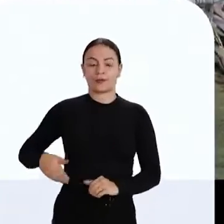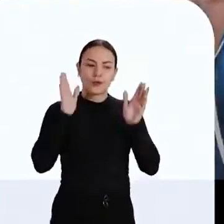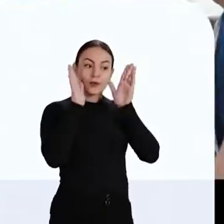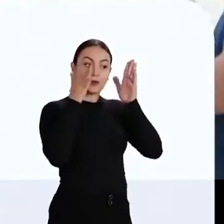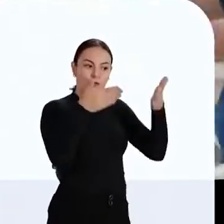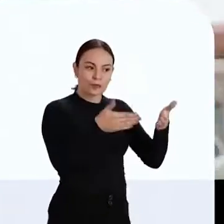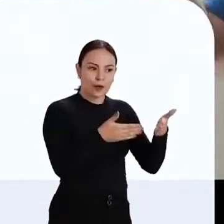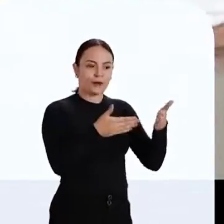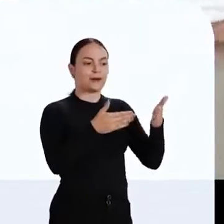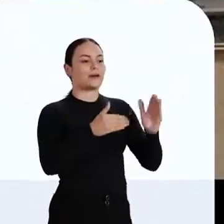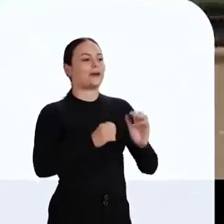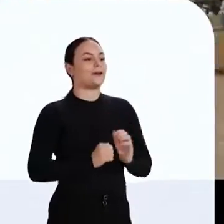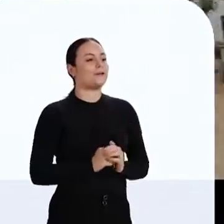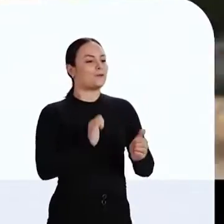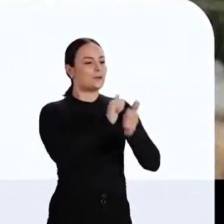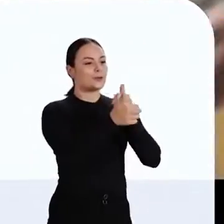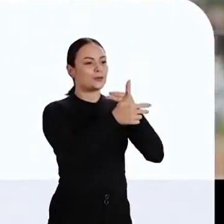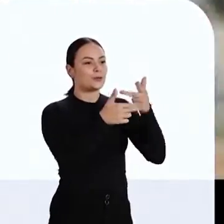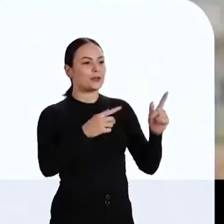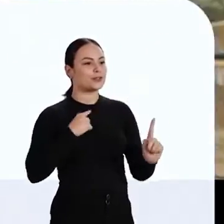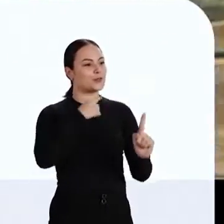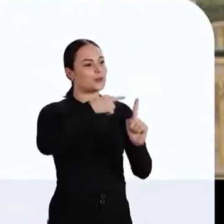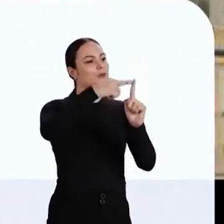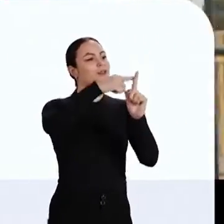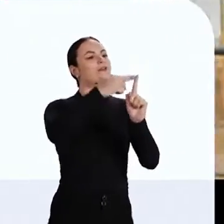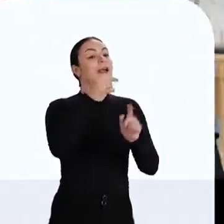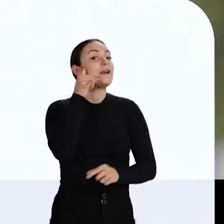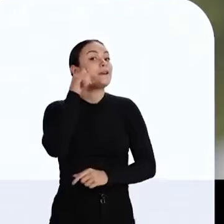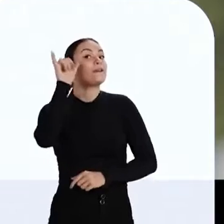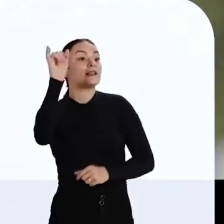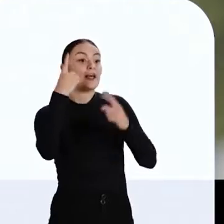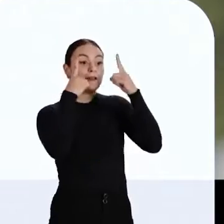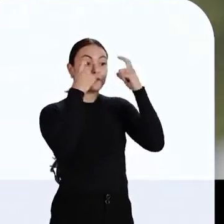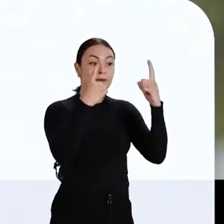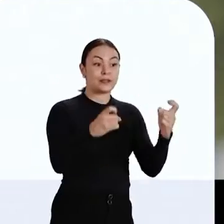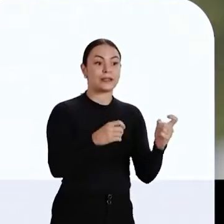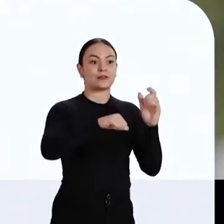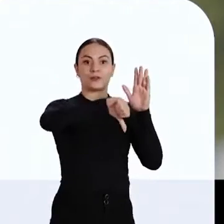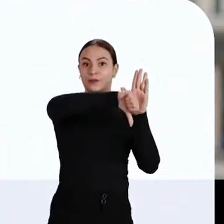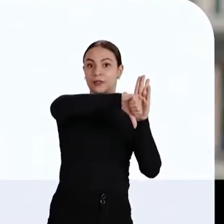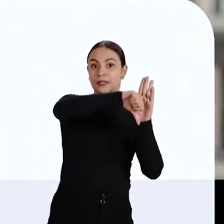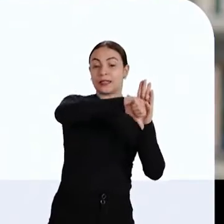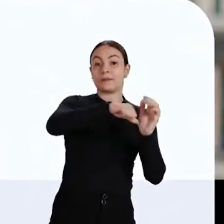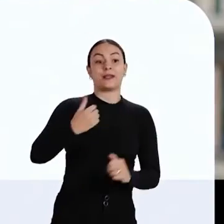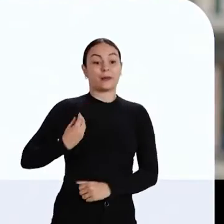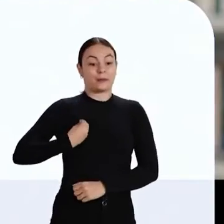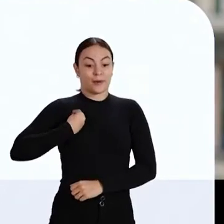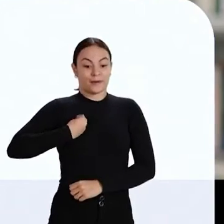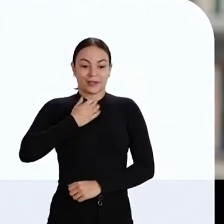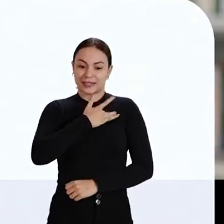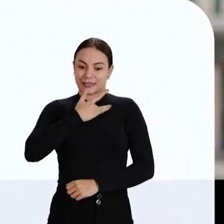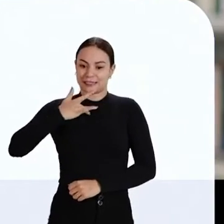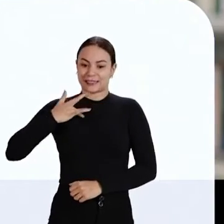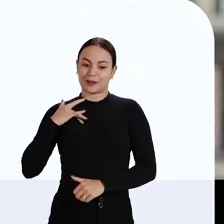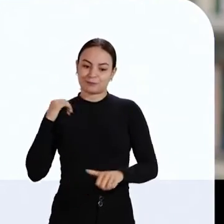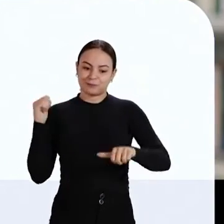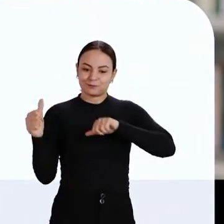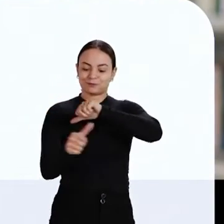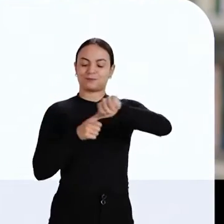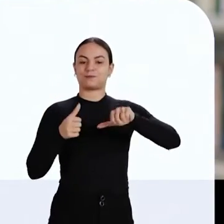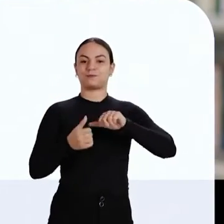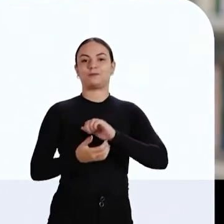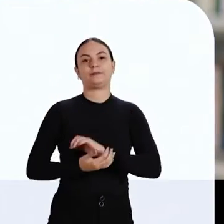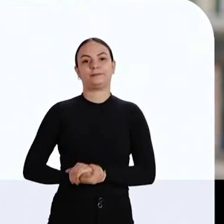esporte, traz impactos muito positivos no combate à violência e para uma vida mais saudável. A política pública de esporte, ela deve